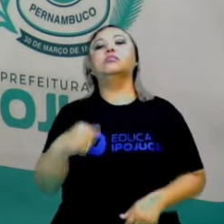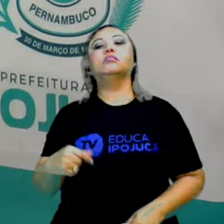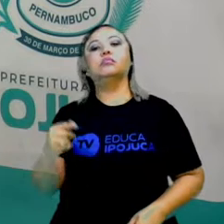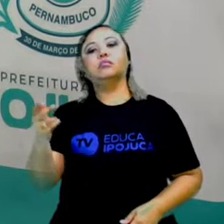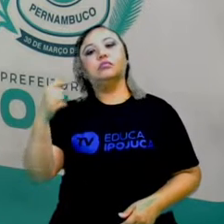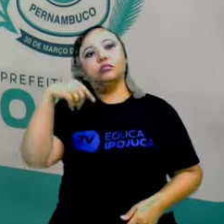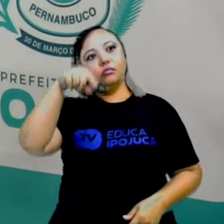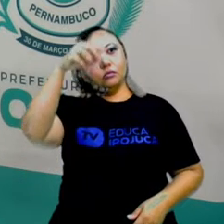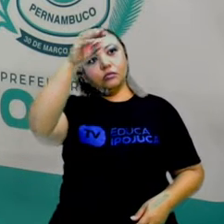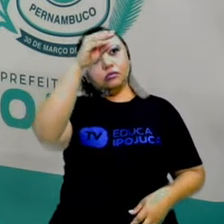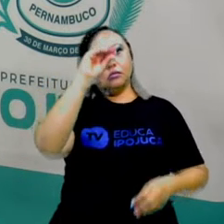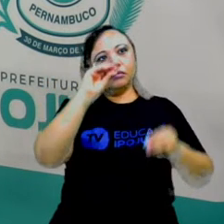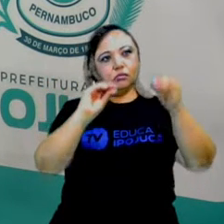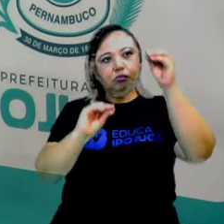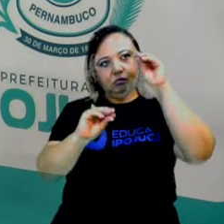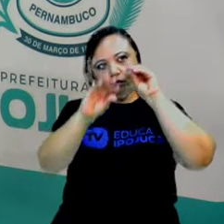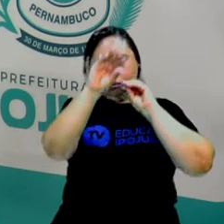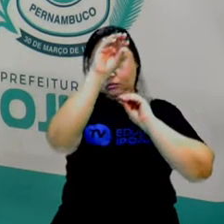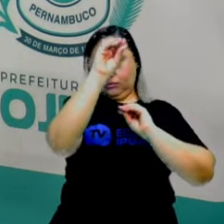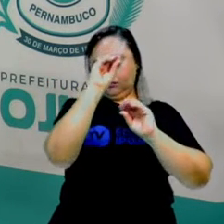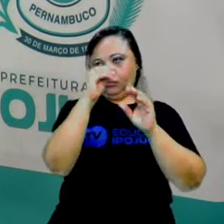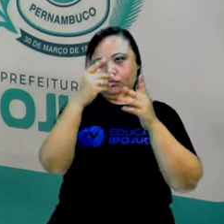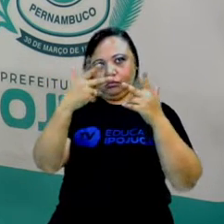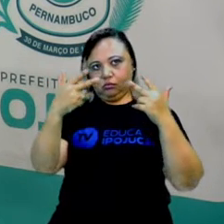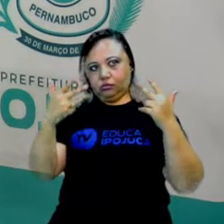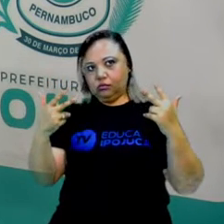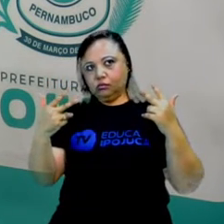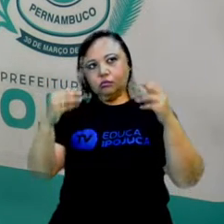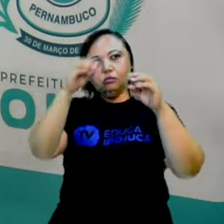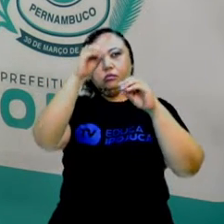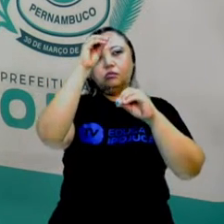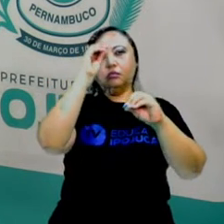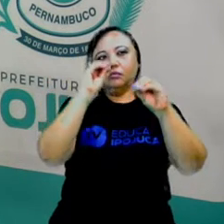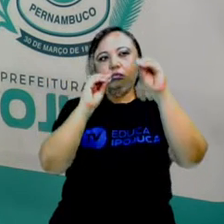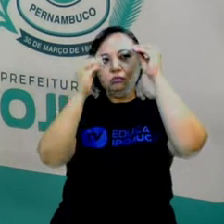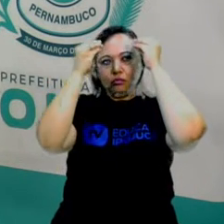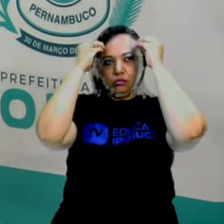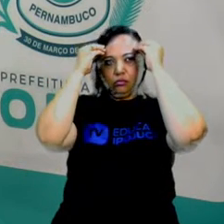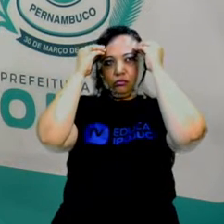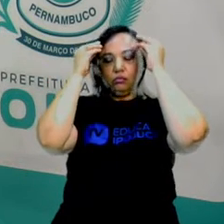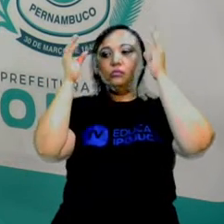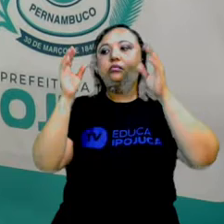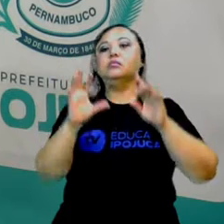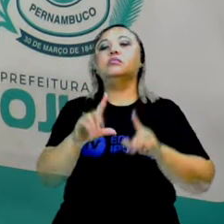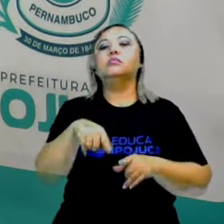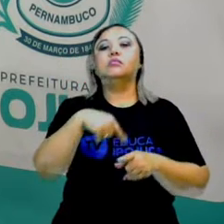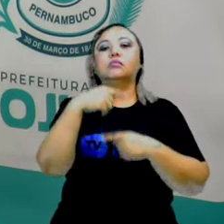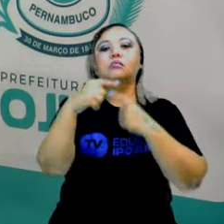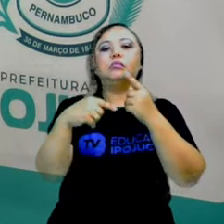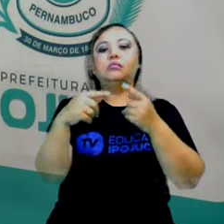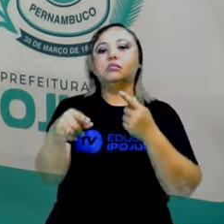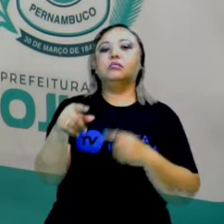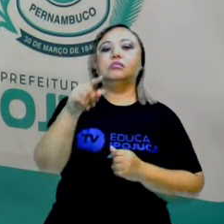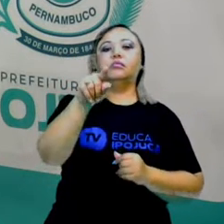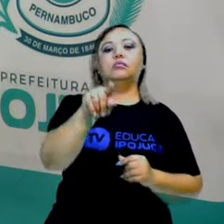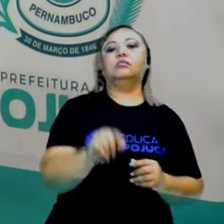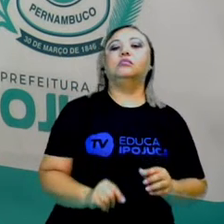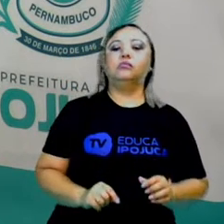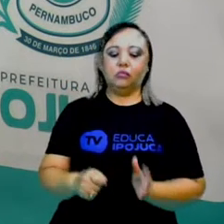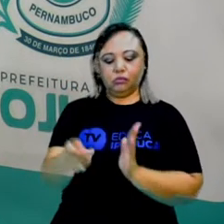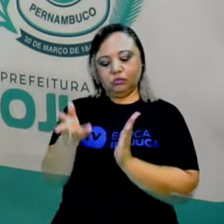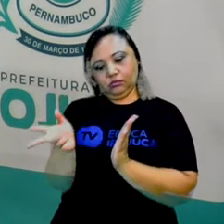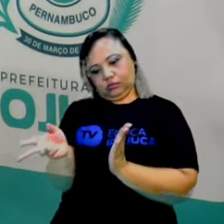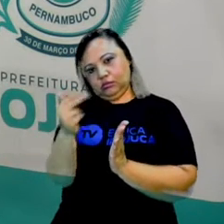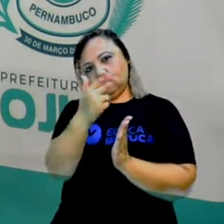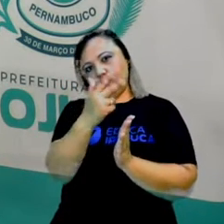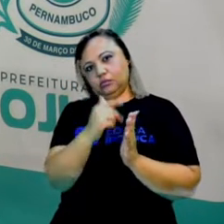Muitos artistas tiram elementos que estão à sua volta para criar uma determinada arte. Então, é importante que a gente